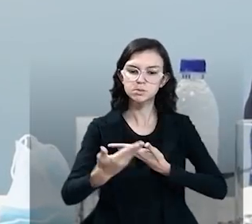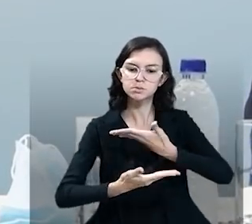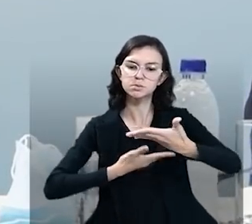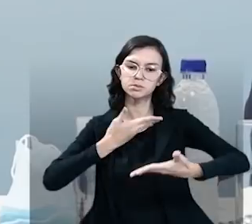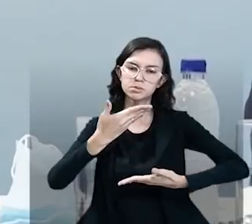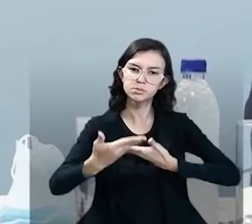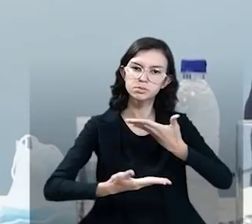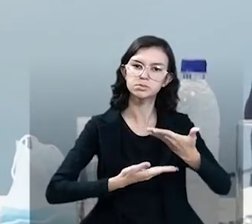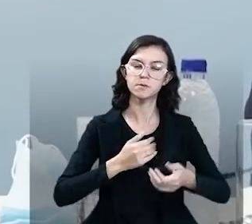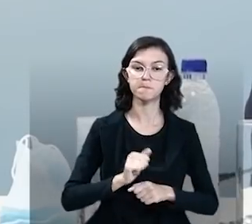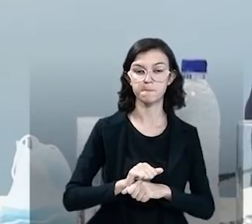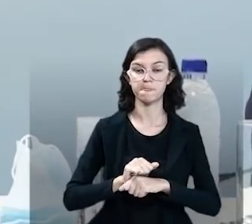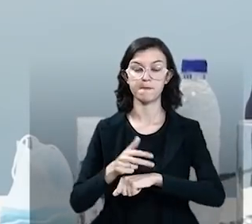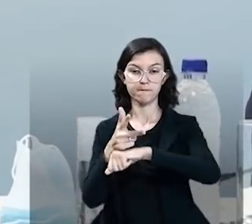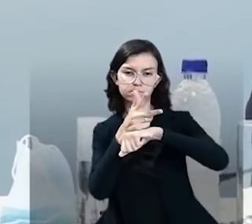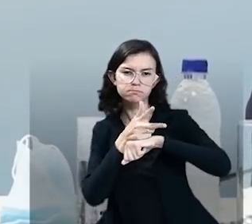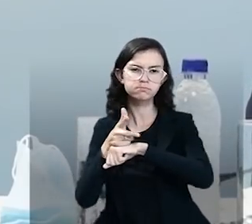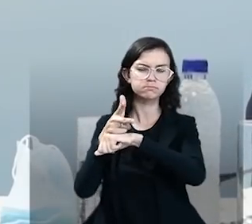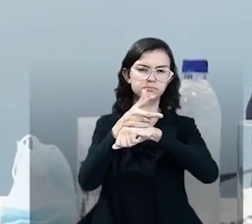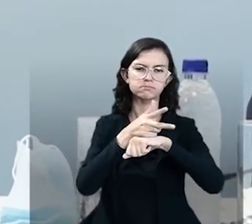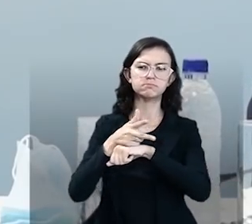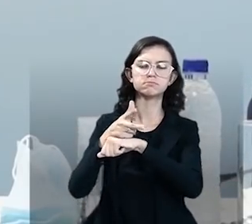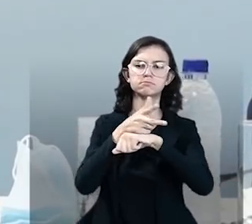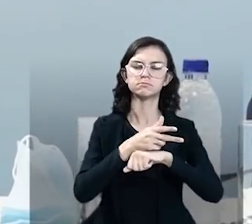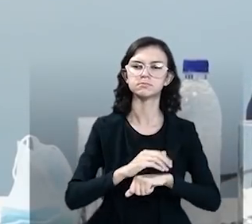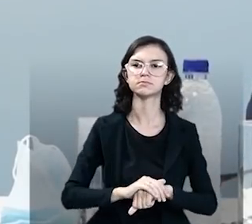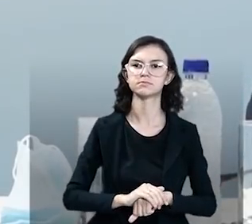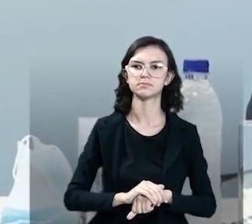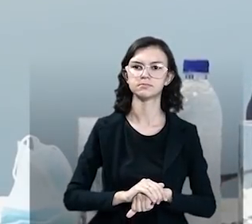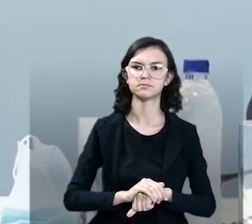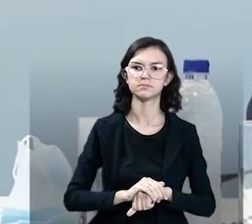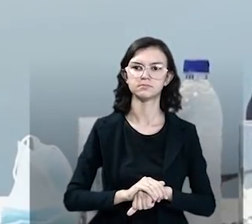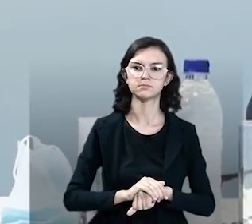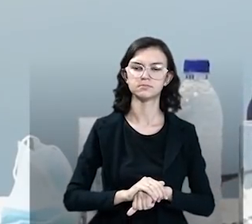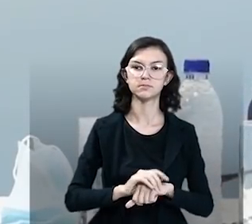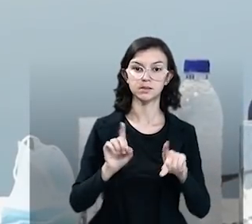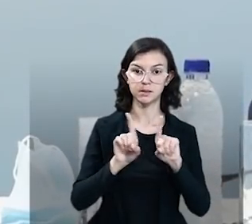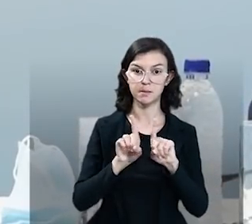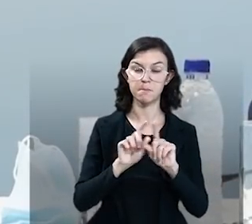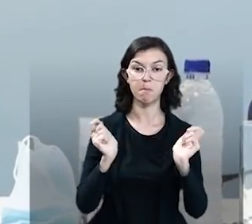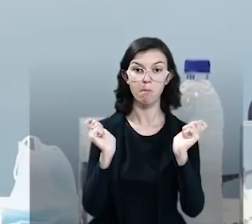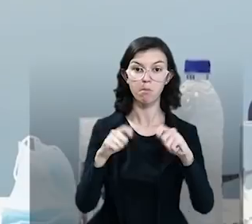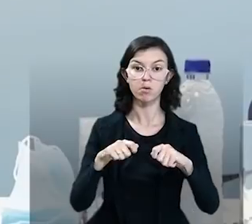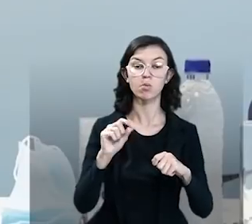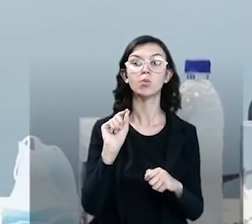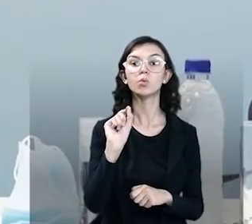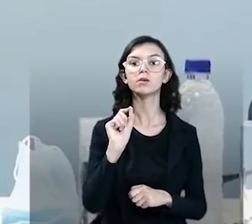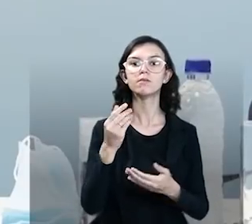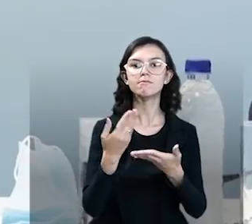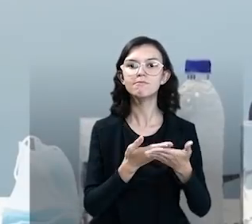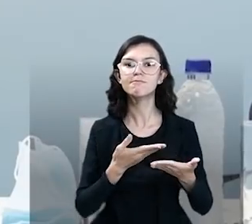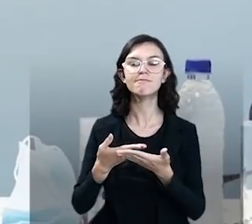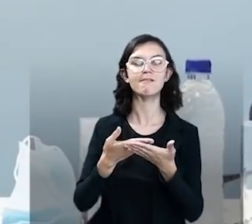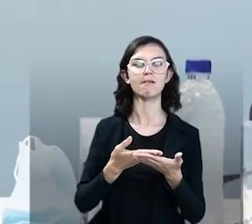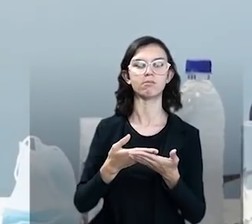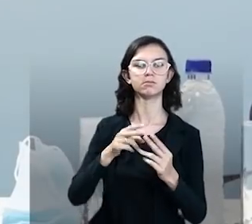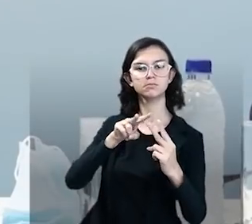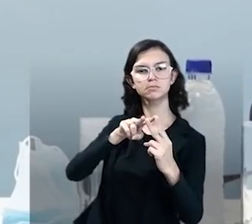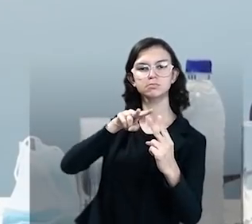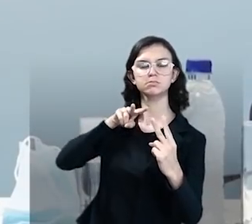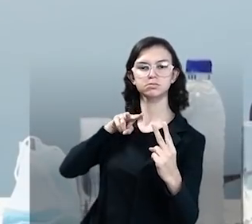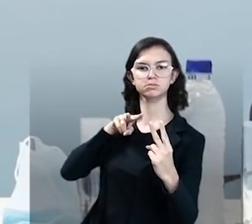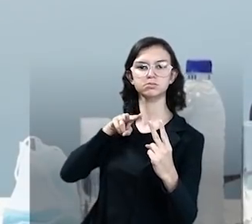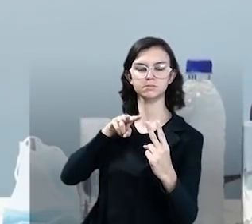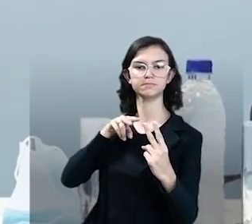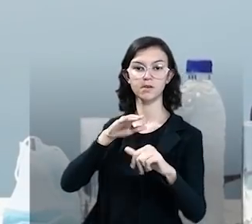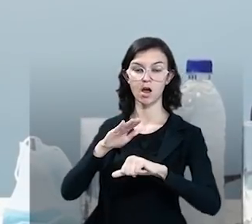fazerem essa troca de vídeos, possibilitando inclusive as aulas assíncronas